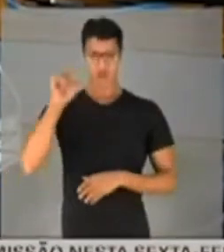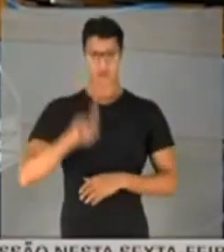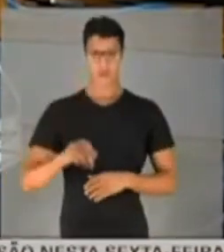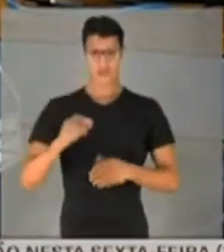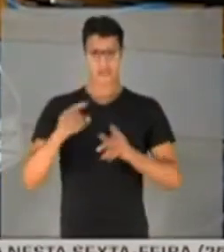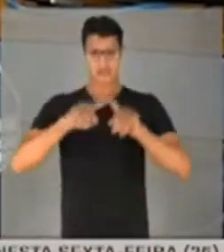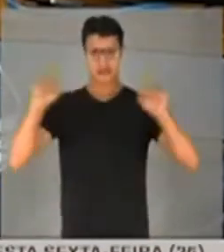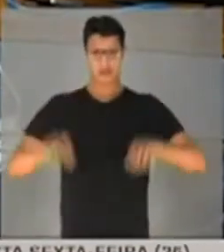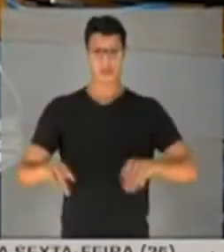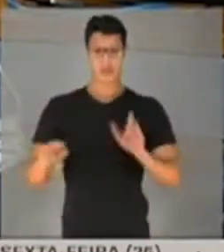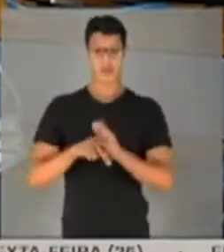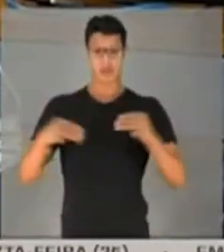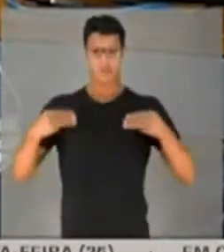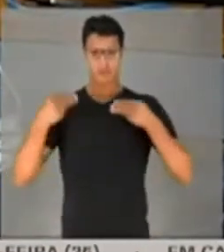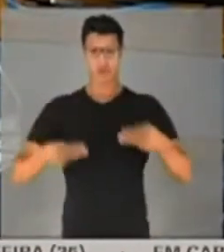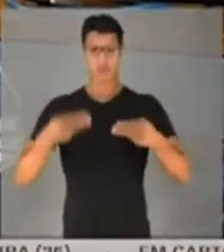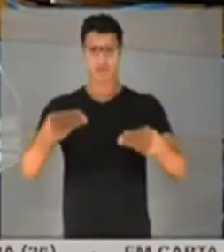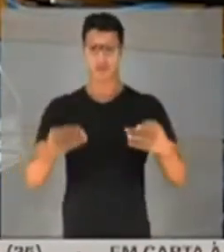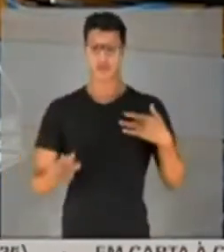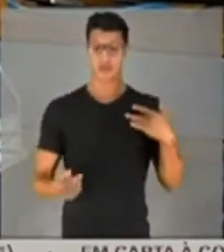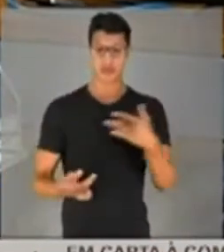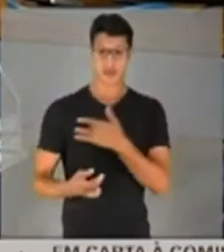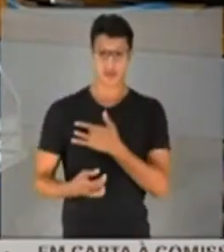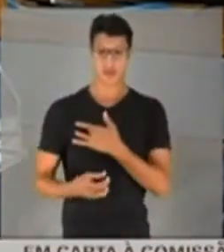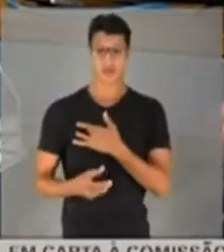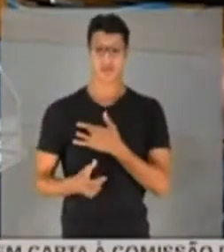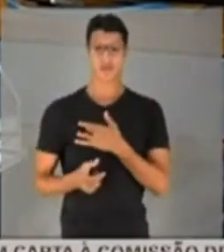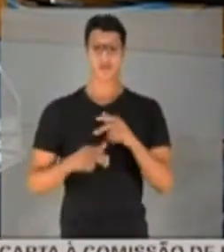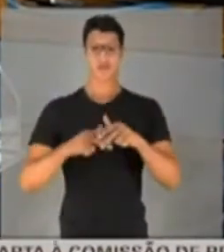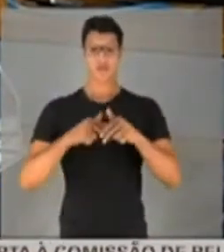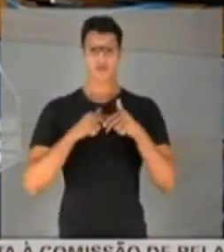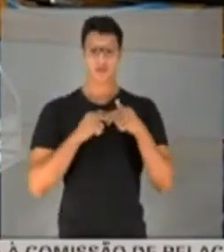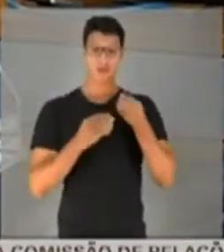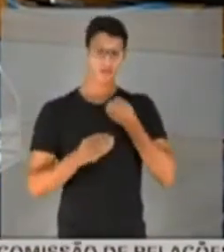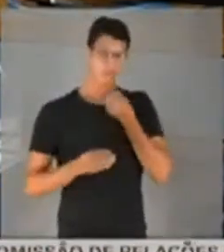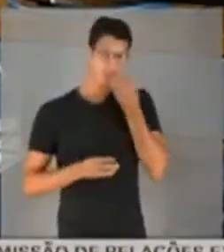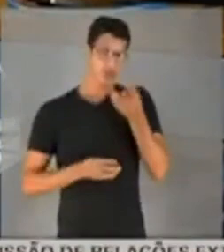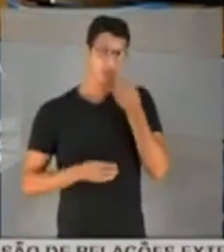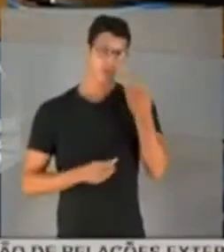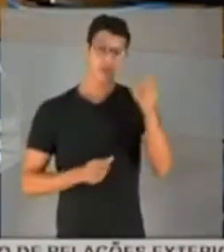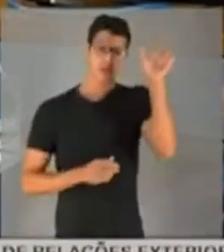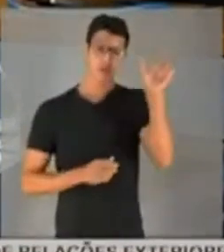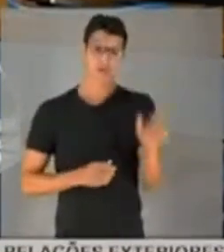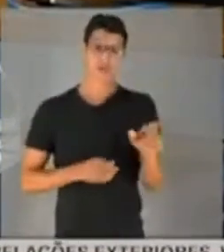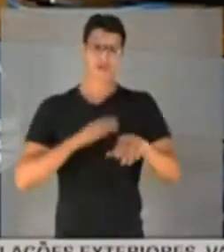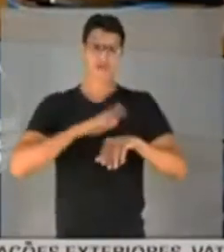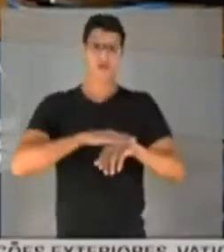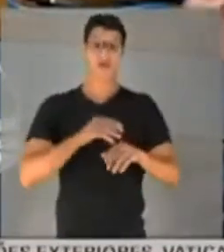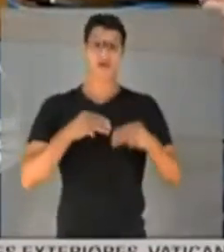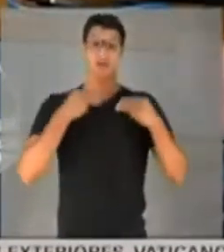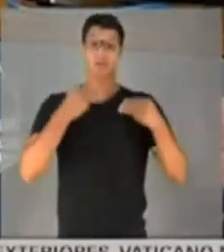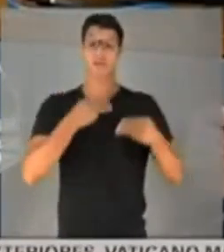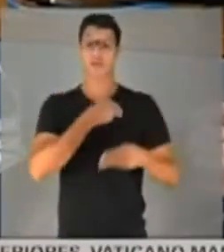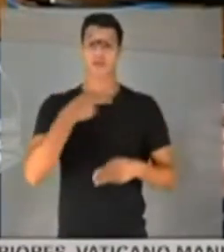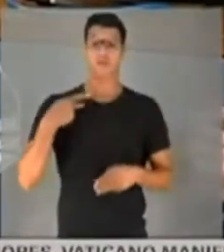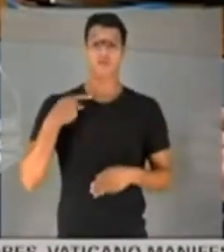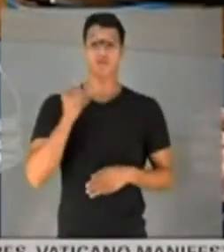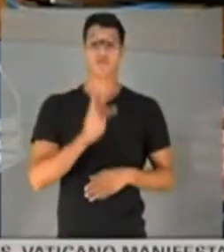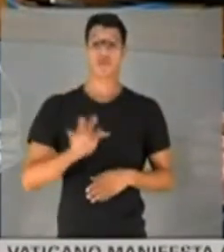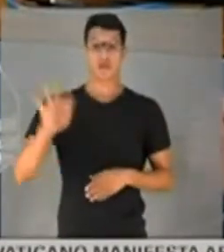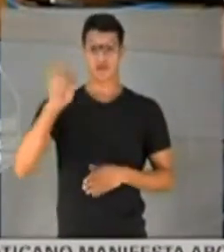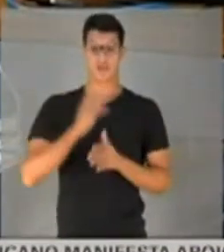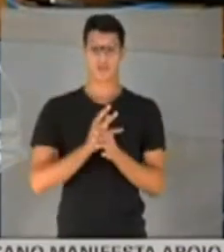servidor do Ministério da Saúde, a partir do depoimento que esse senhor prestou ao Ministério Público Federal,